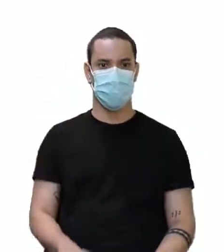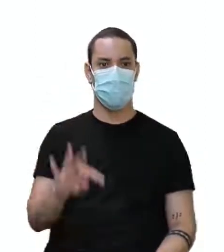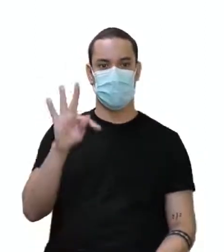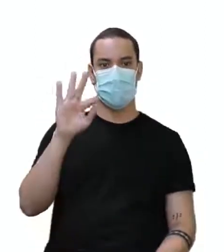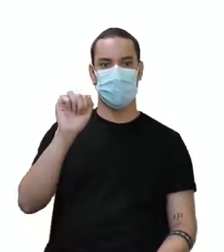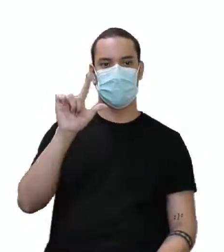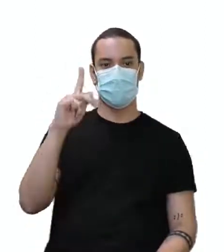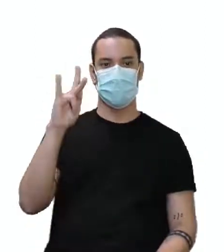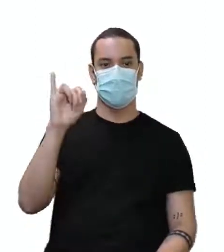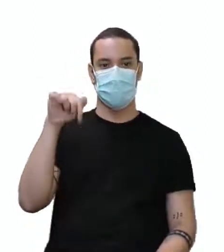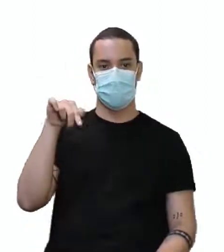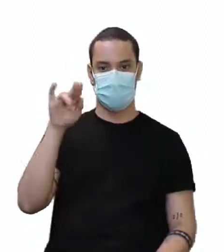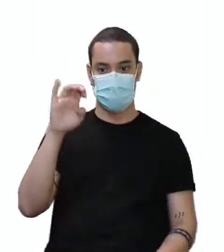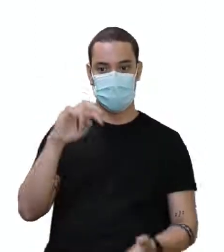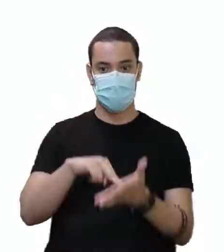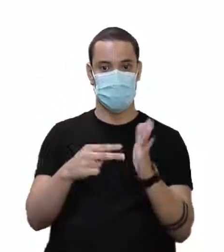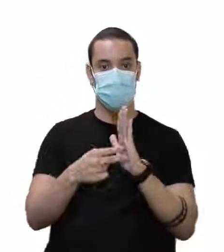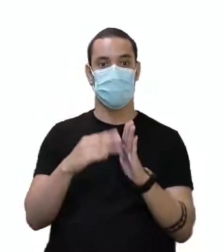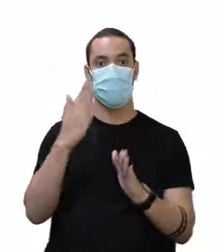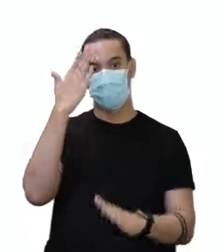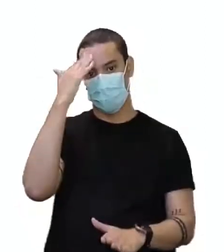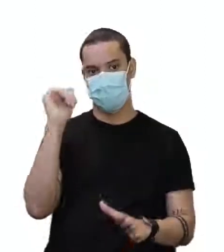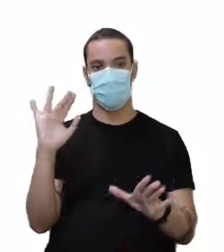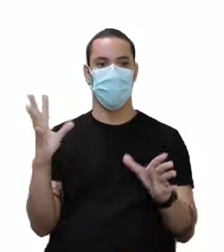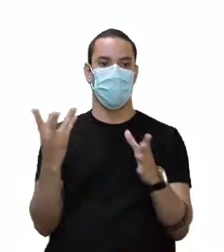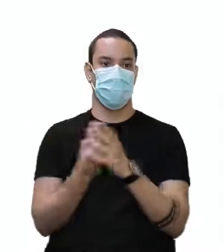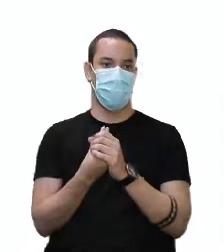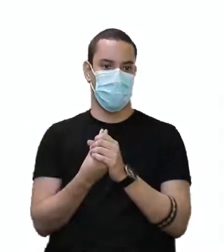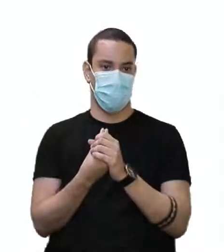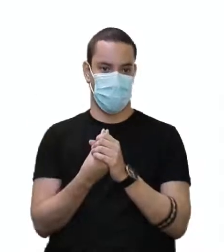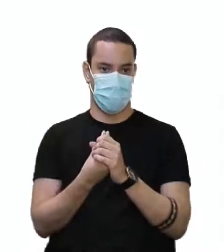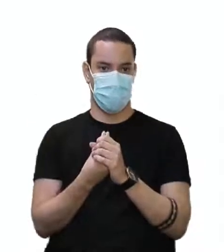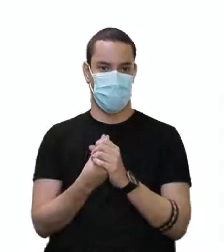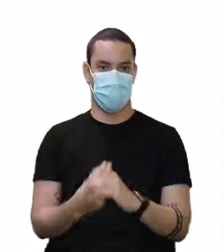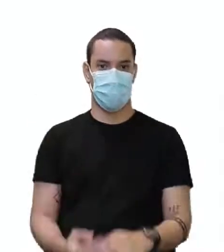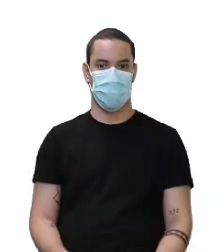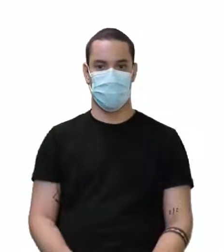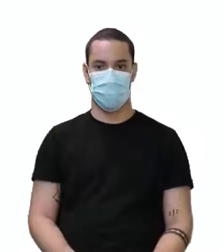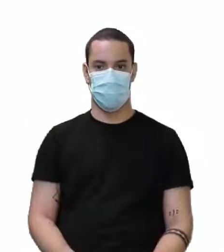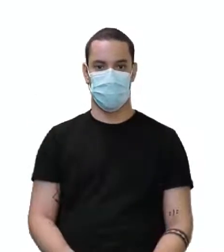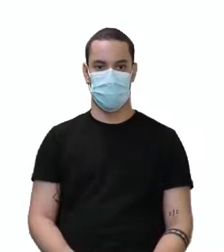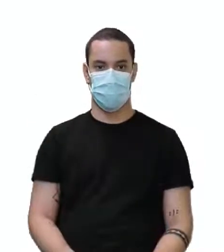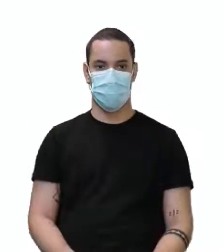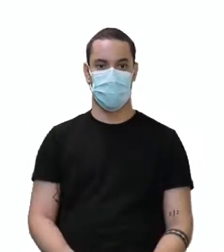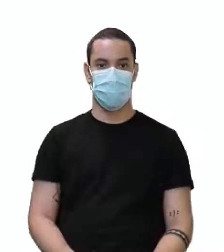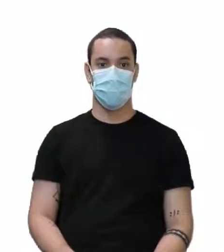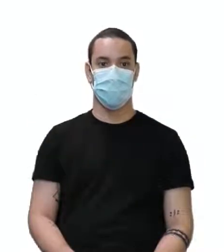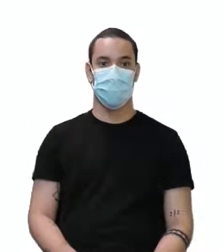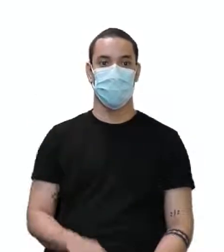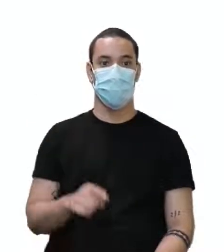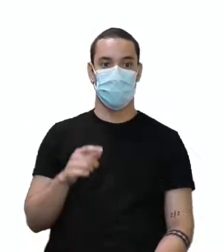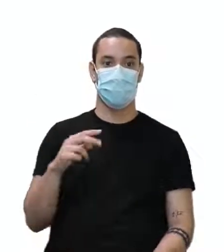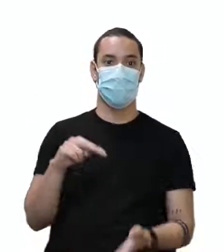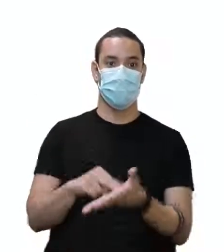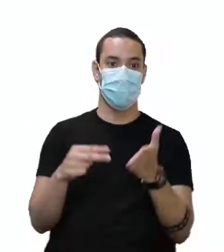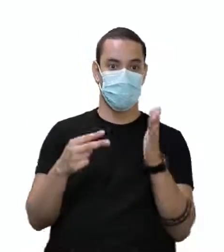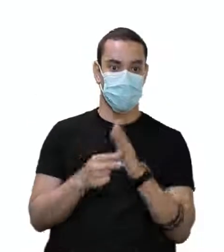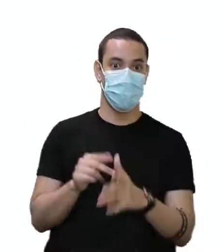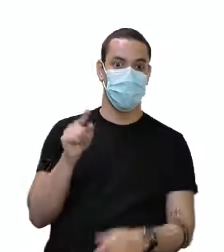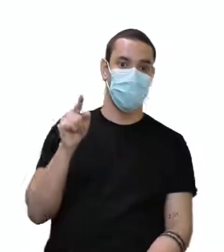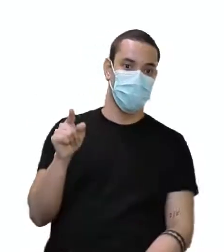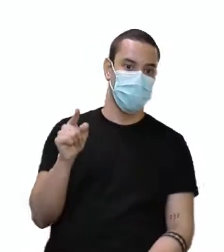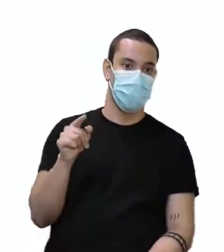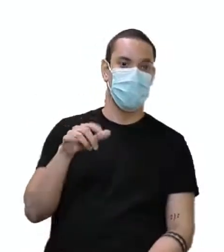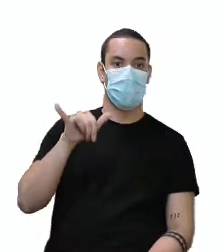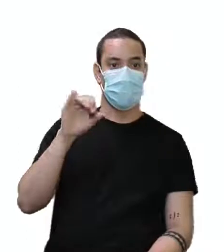final. Eu já sei que were é usado no plural. E tem aquela particularidade do you, que significa você ou vocês. E também é usado